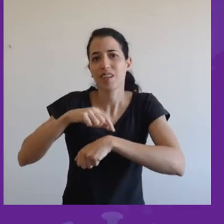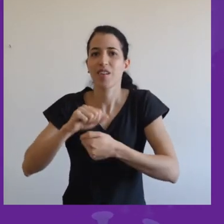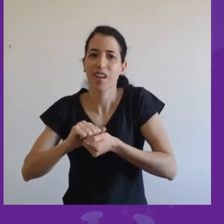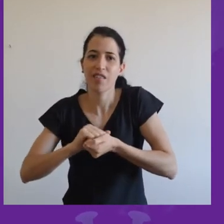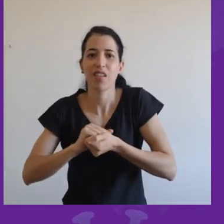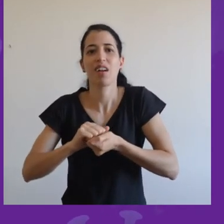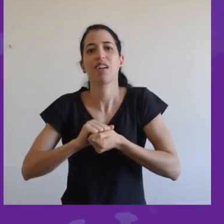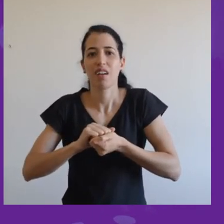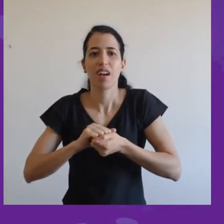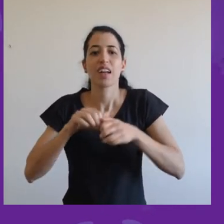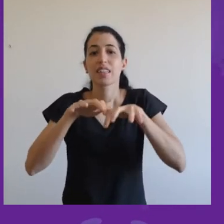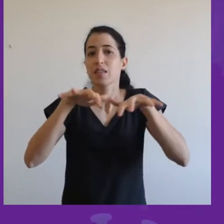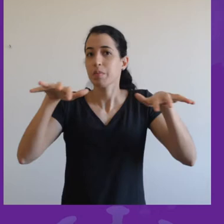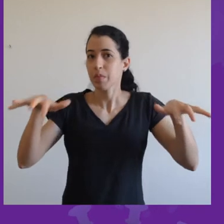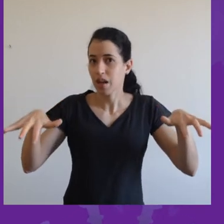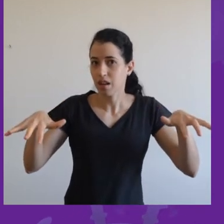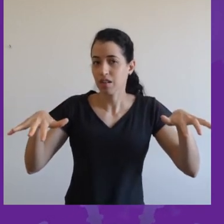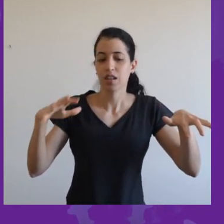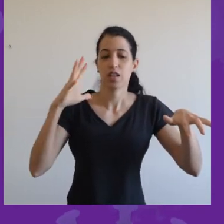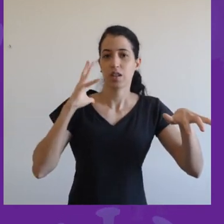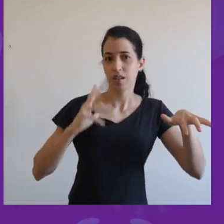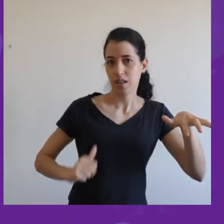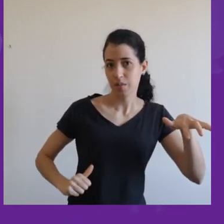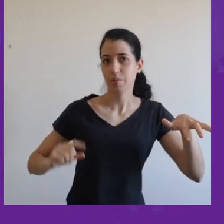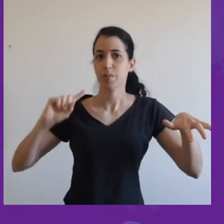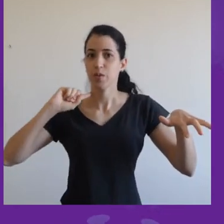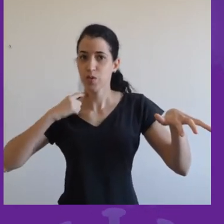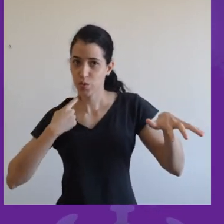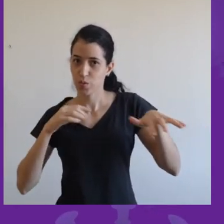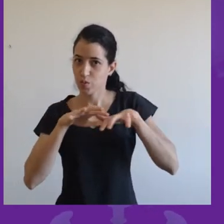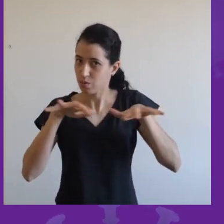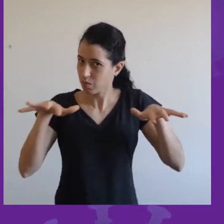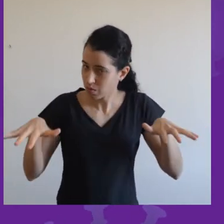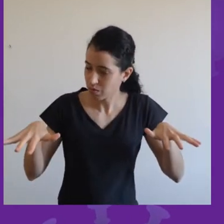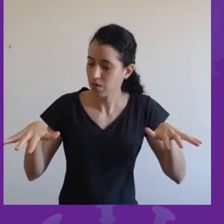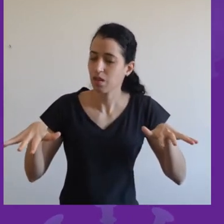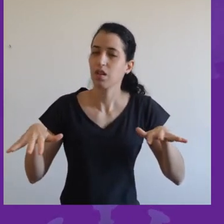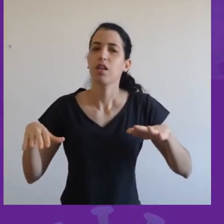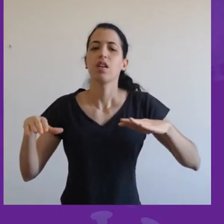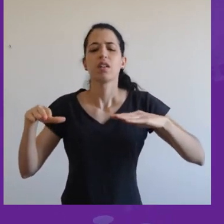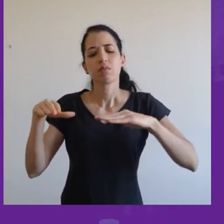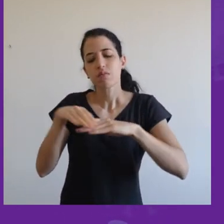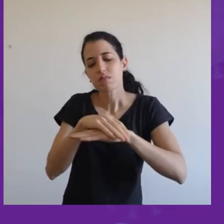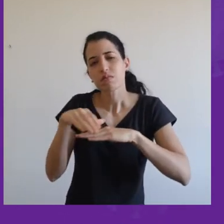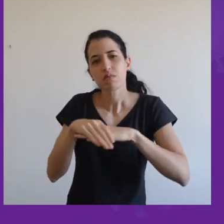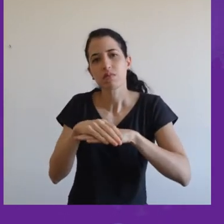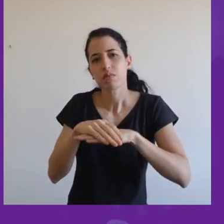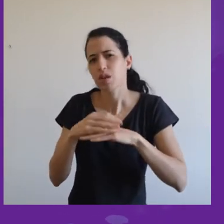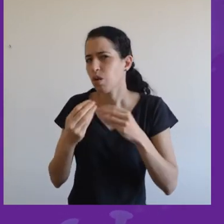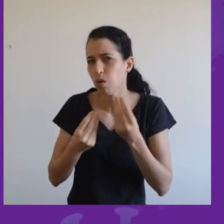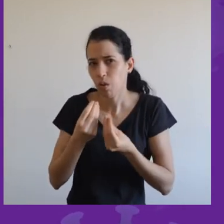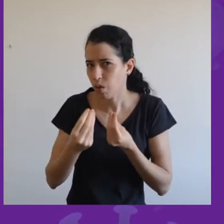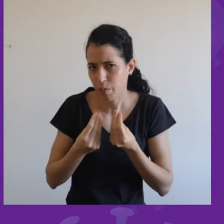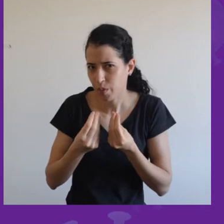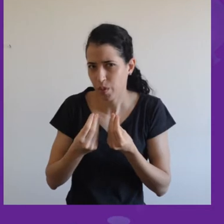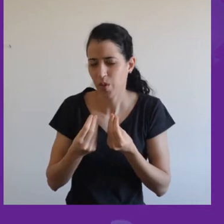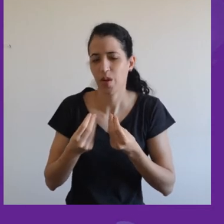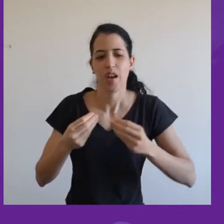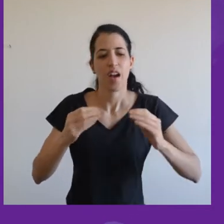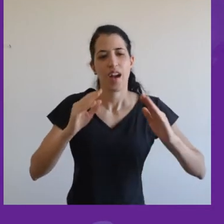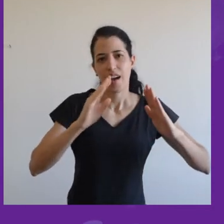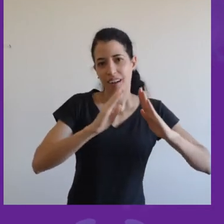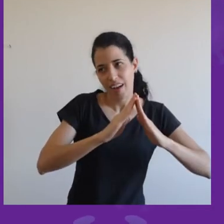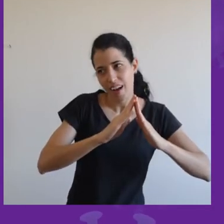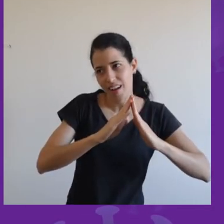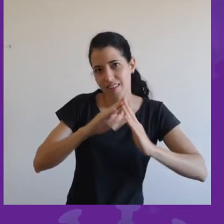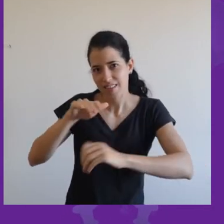Se não colocar para lavar imediatamente, deixa a roupa no balde ou no bala e separar das roupas limpas até a hora que for lavar. O sapato, se